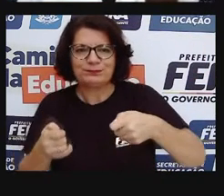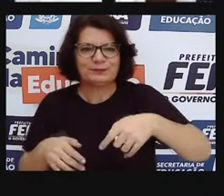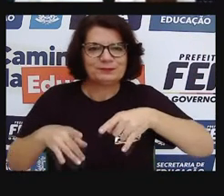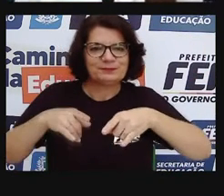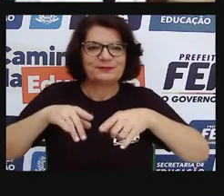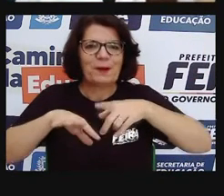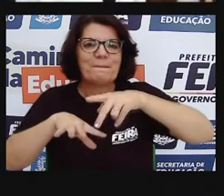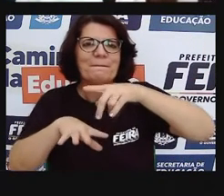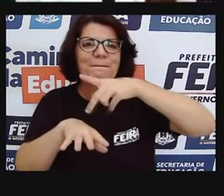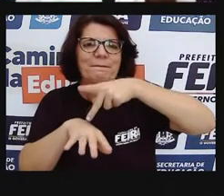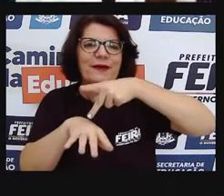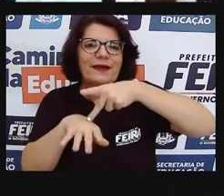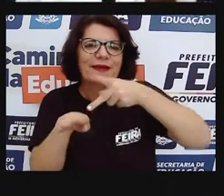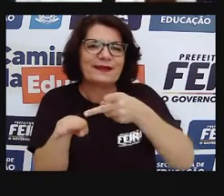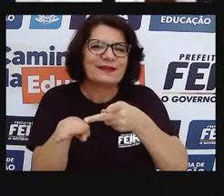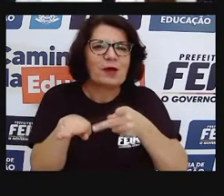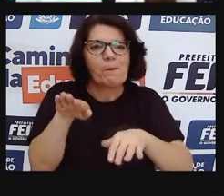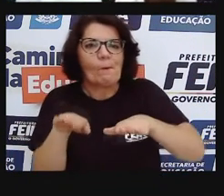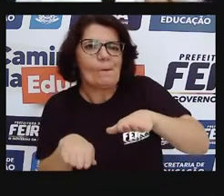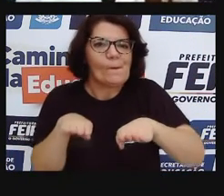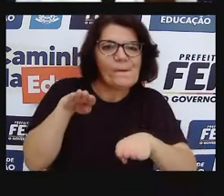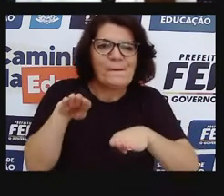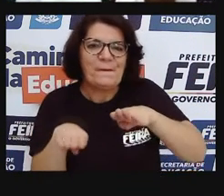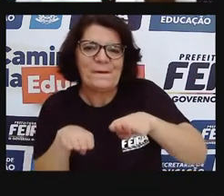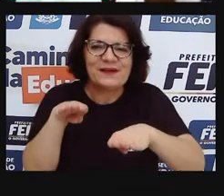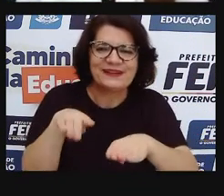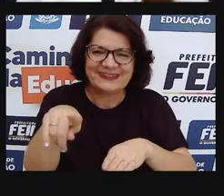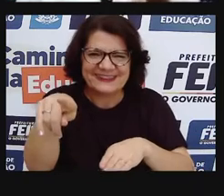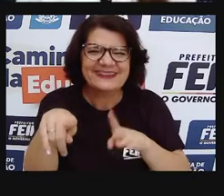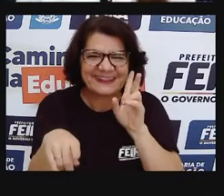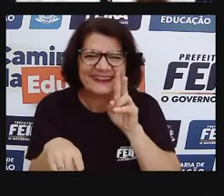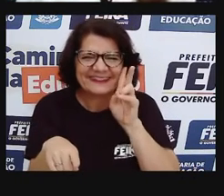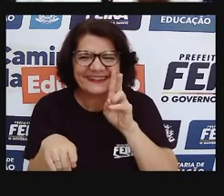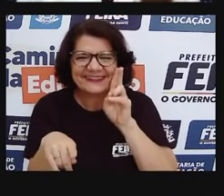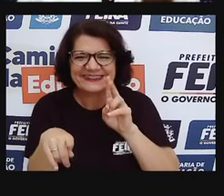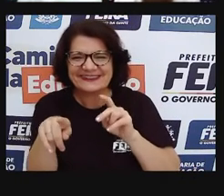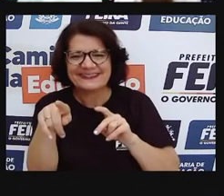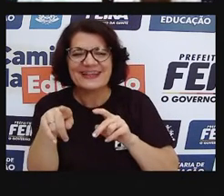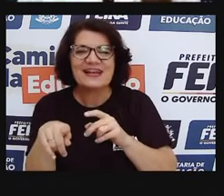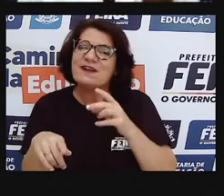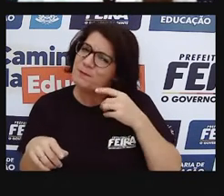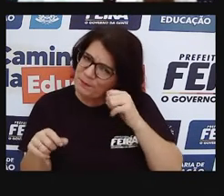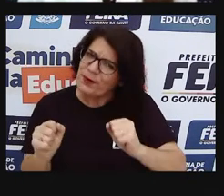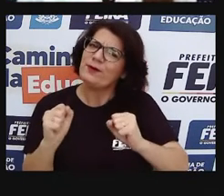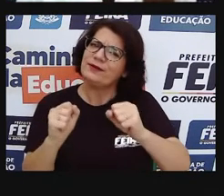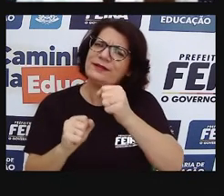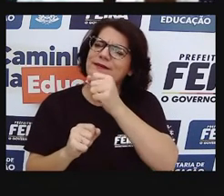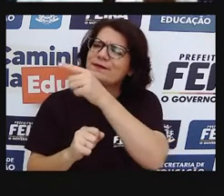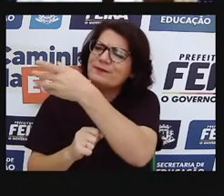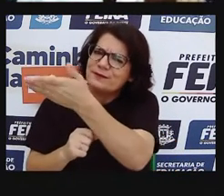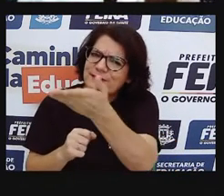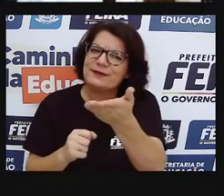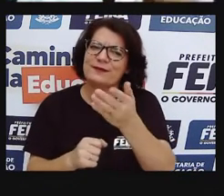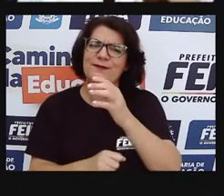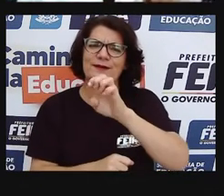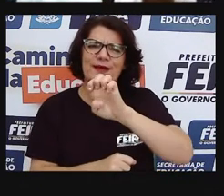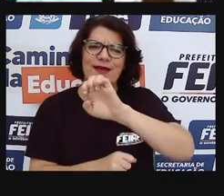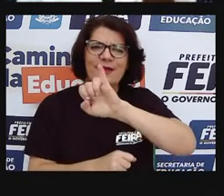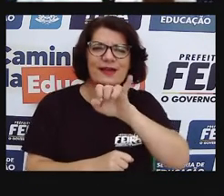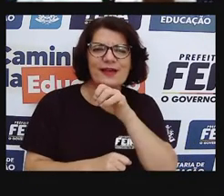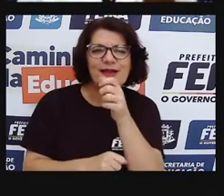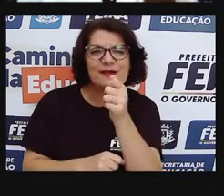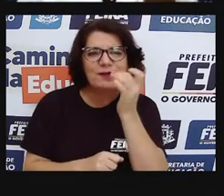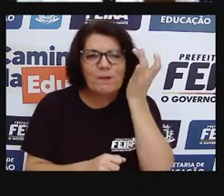importante pra o desenvolvimento. Então, relembre aí, fale pros netos de vocês, pros filhos, contem um pouquinho, eu